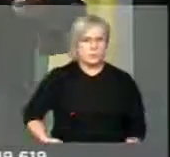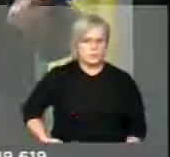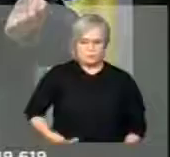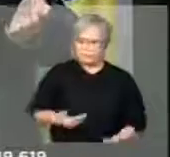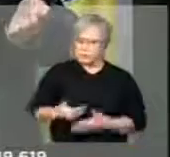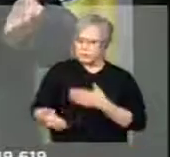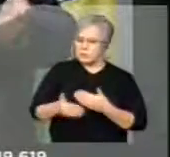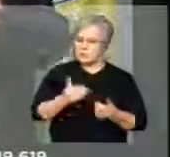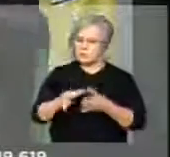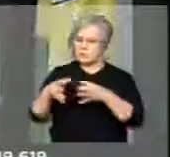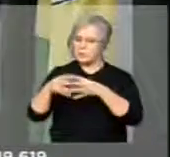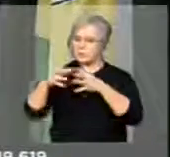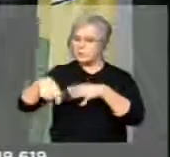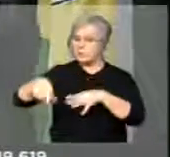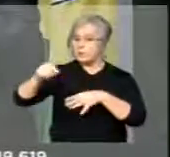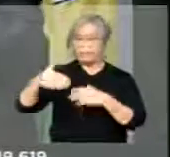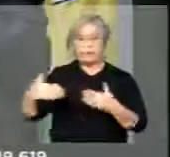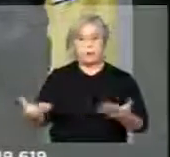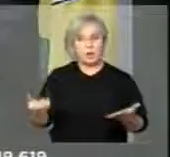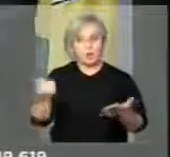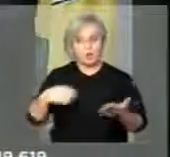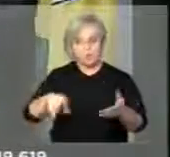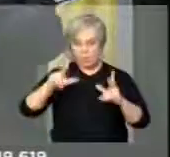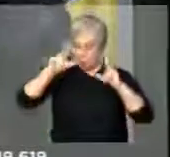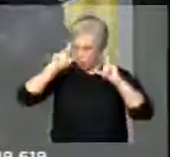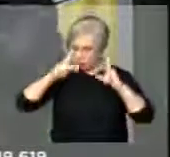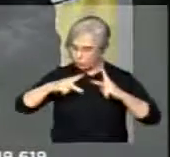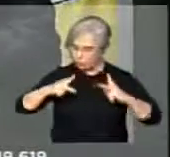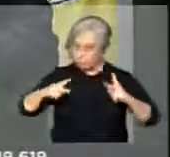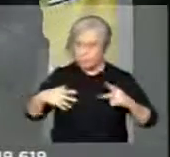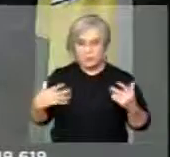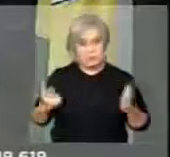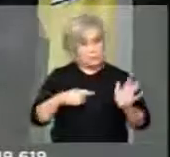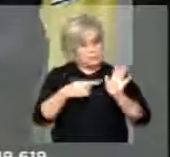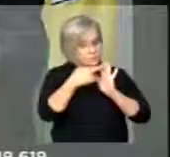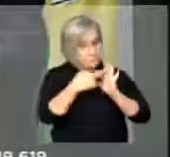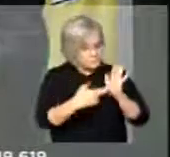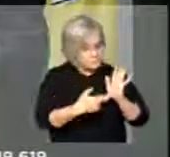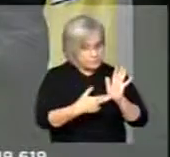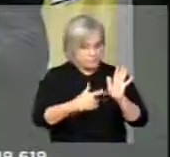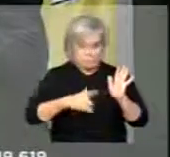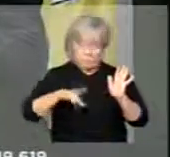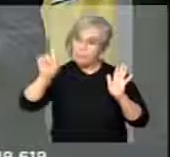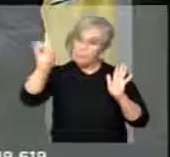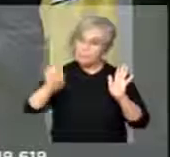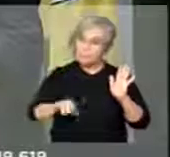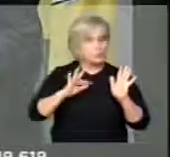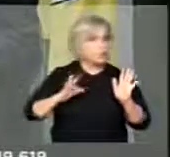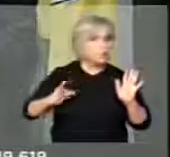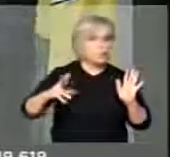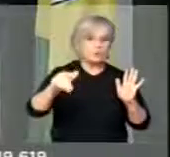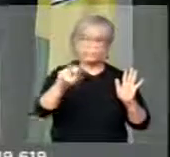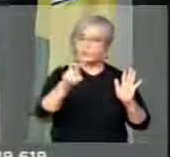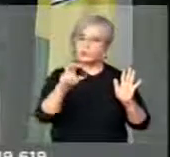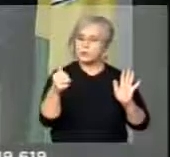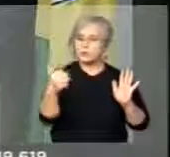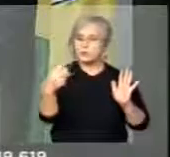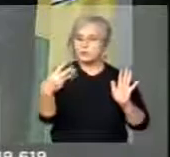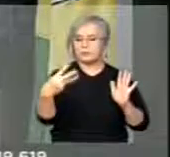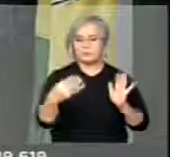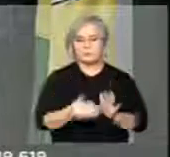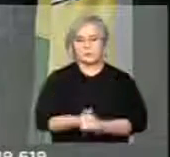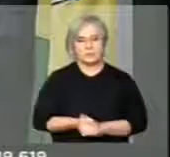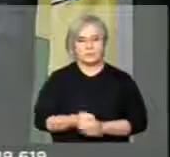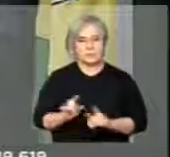indicação da bancada. É normal, isso é regimental, temos esse direito, senhor presidente. Mas, senhor presidente,